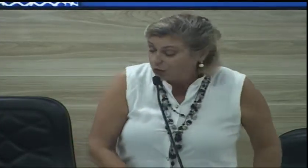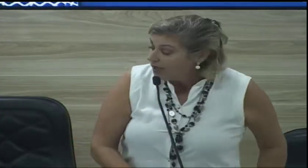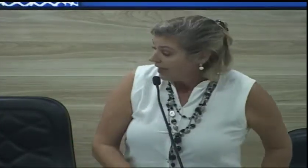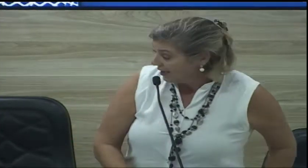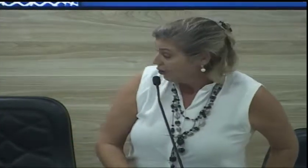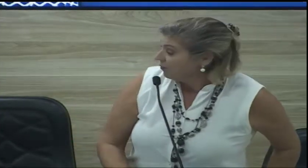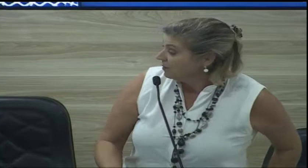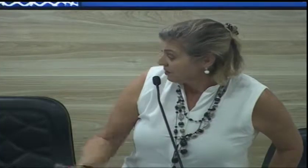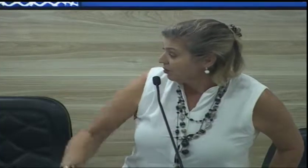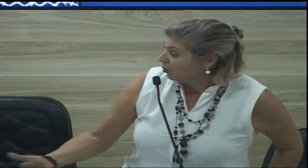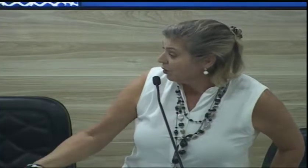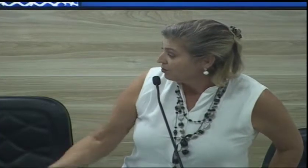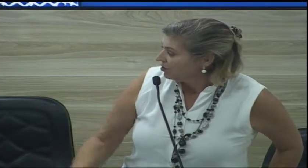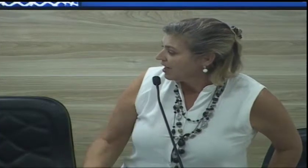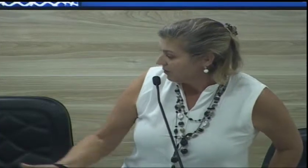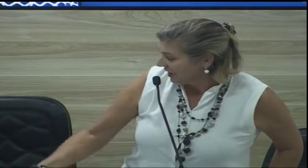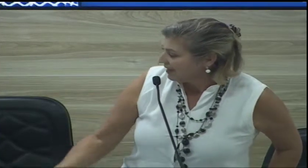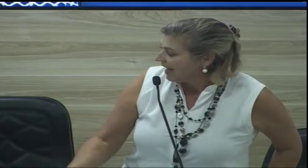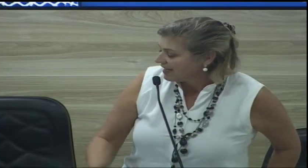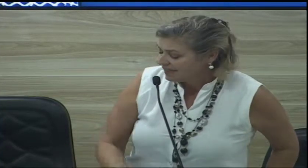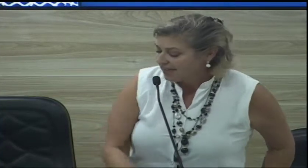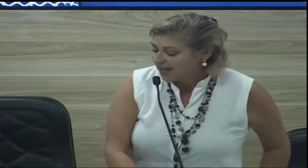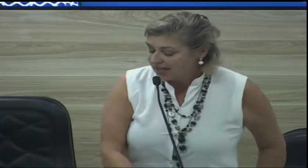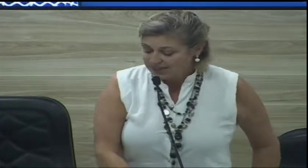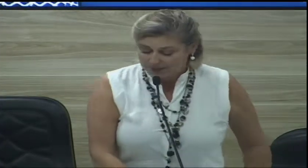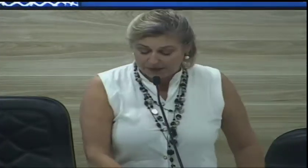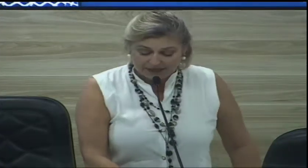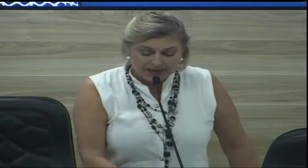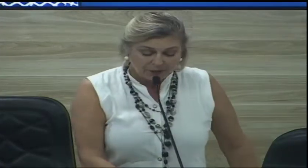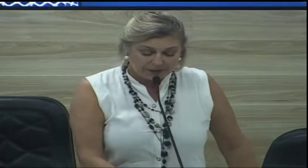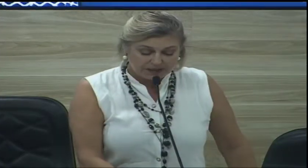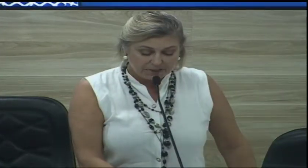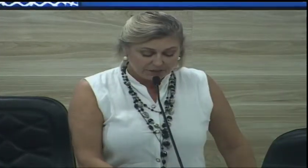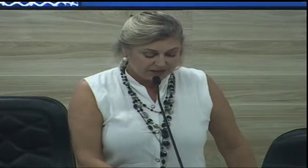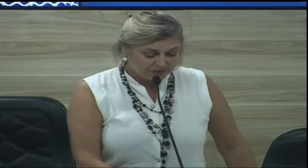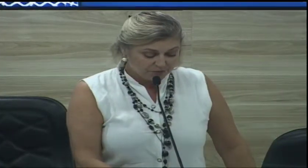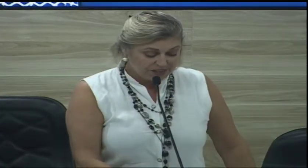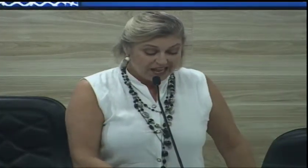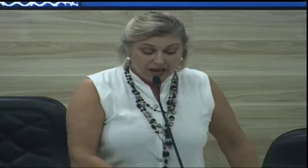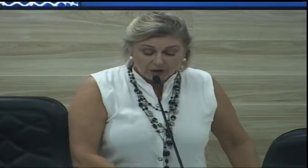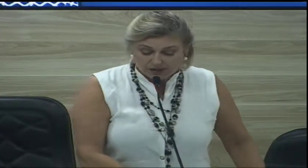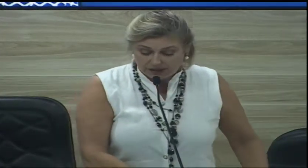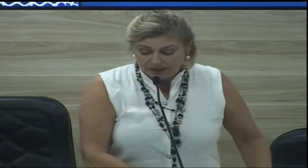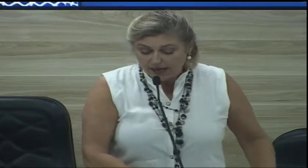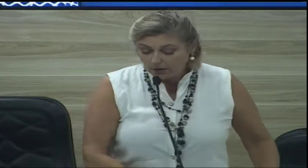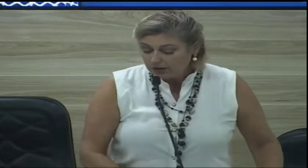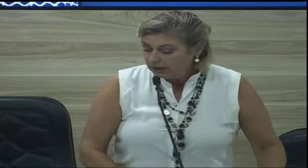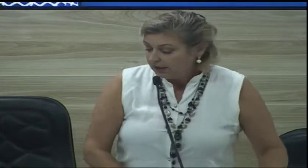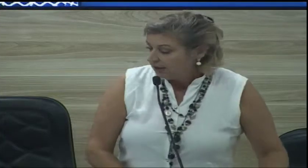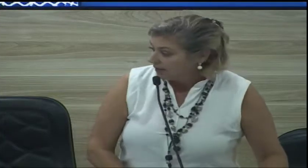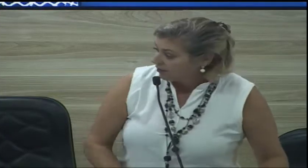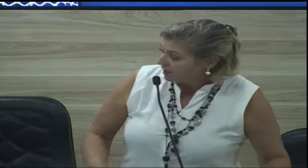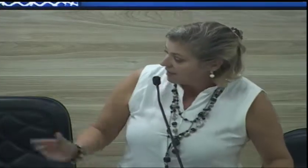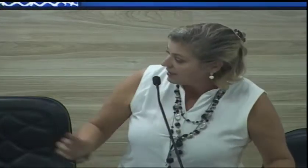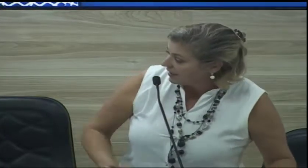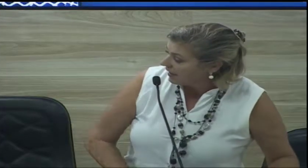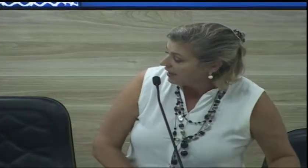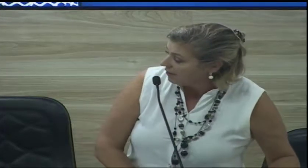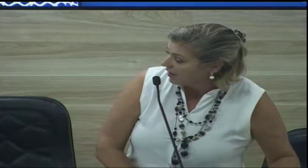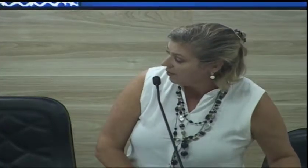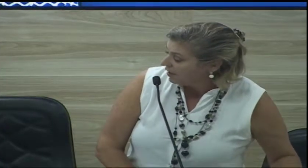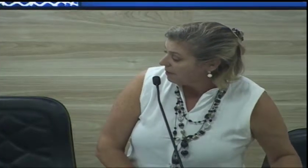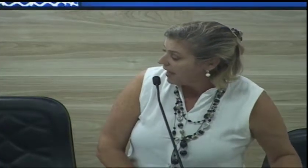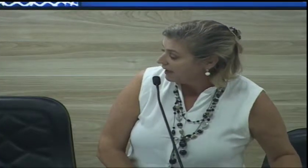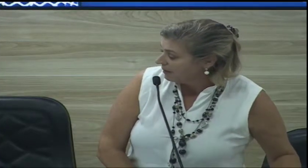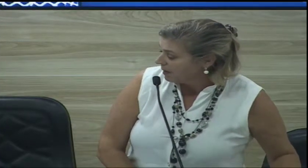já tentou resolver de todo jeito e que traz a esse plenário para que possamos auxiliá-lo. Tenho certeza que